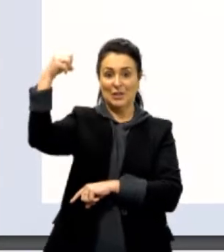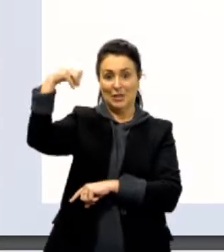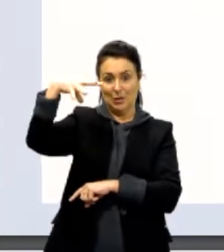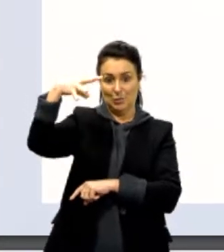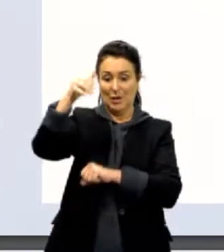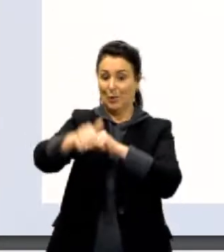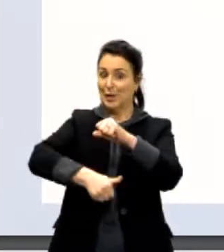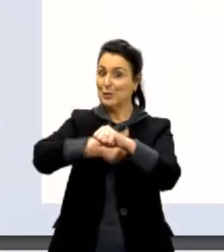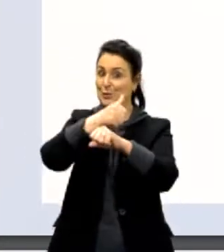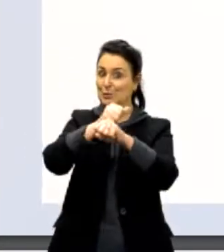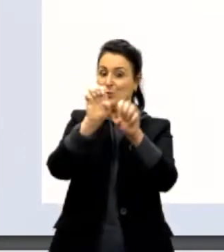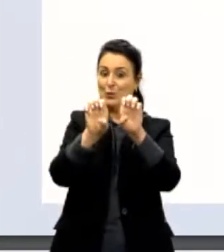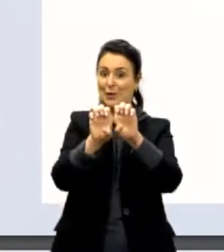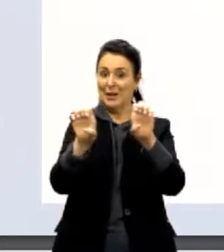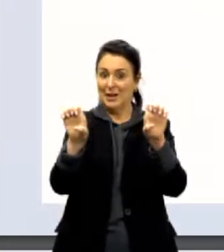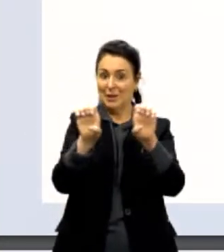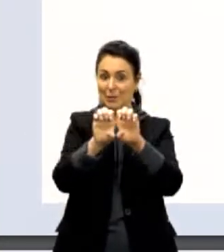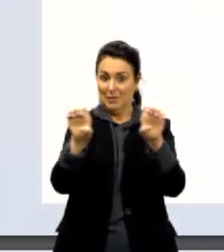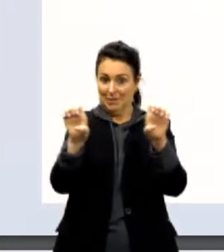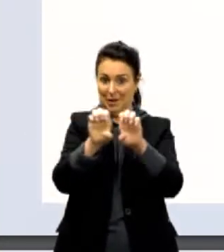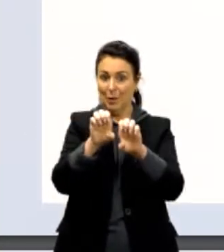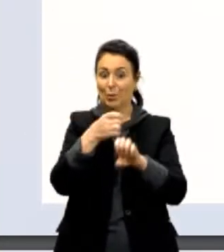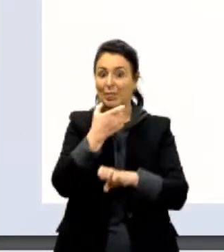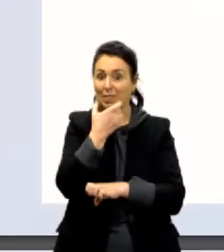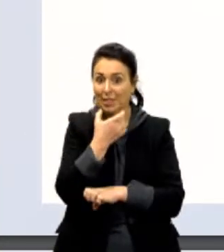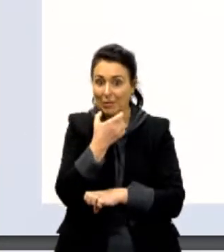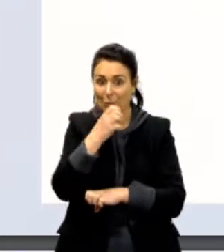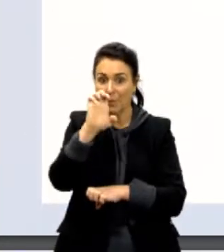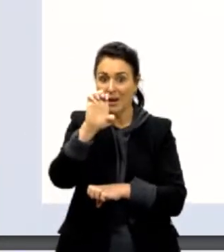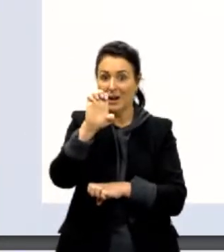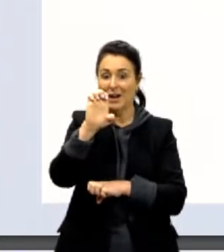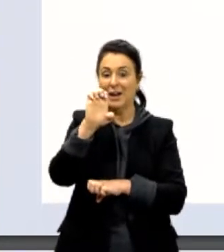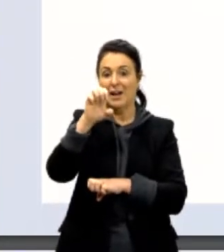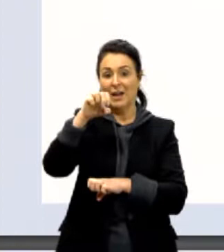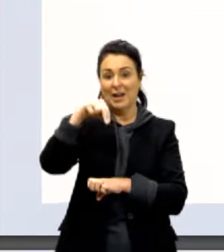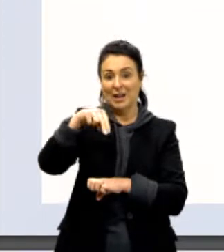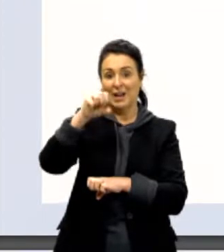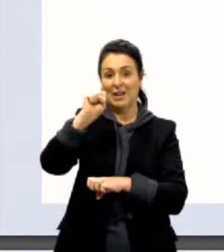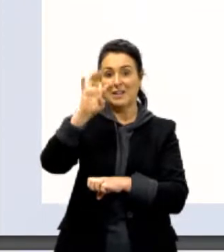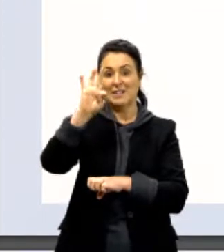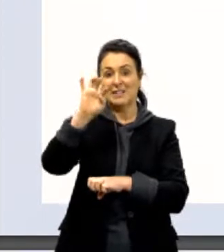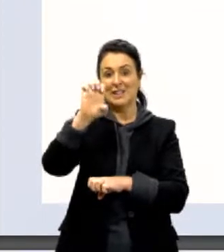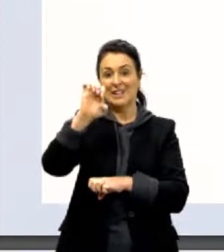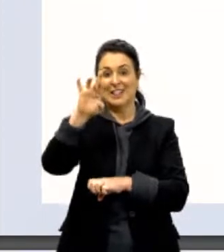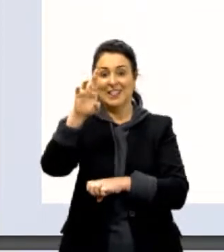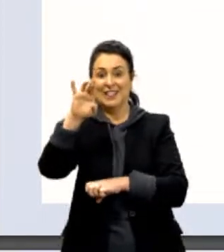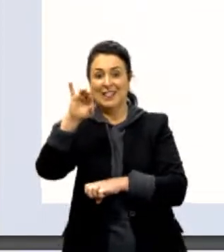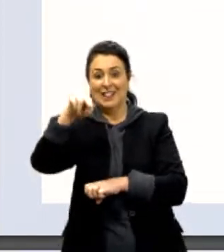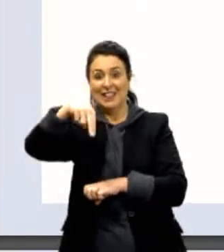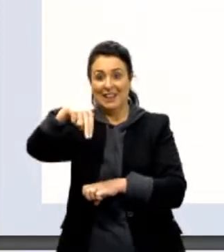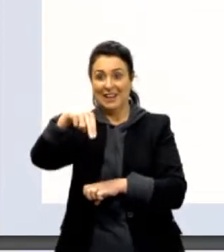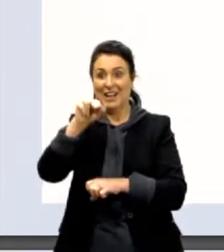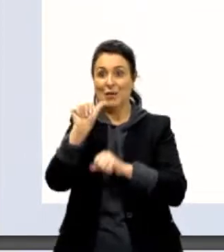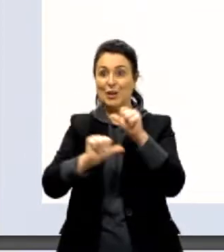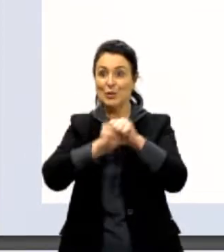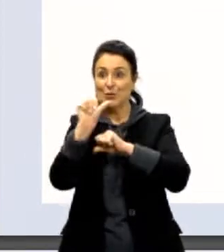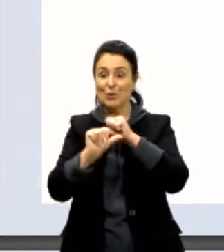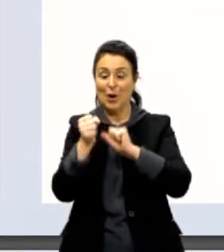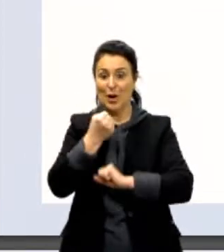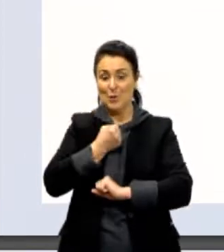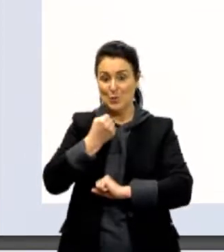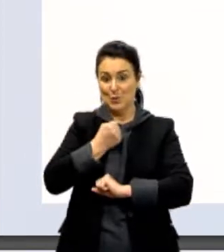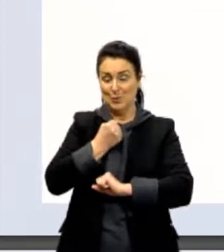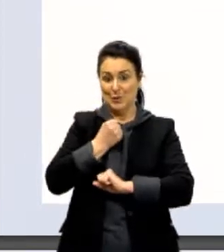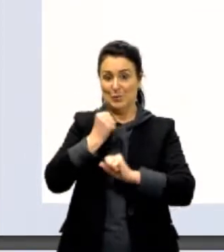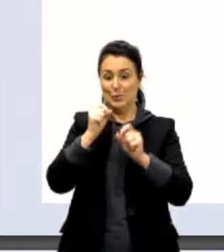na equação dada por Einstein, fazendo a substituição, agora utilizando os números em notação científica.